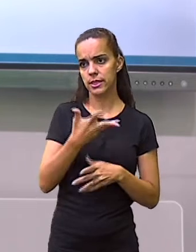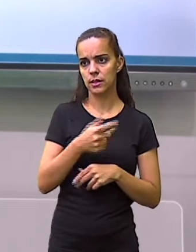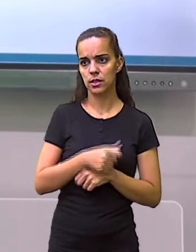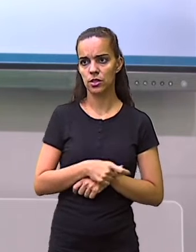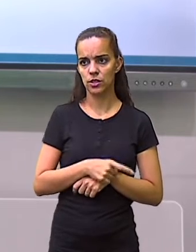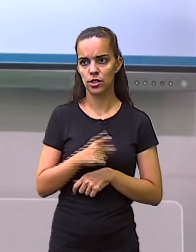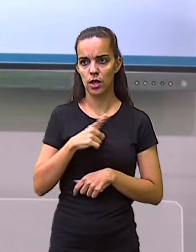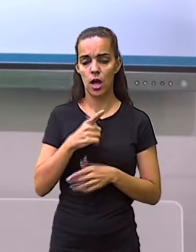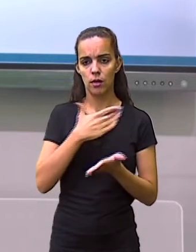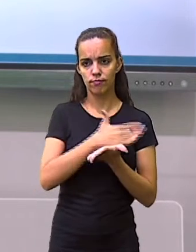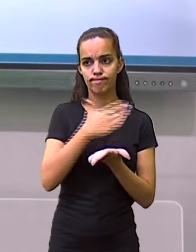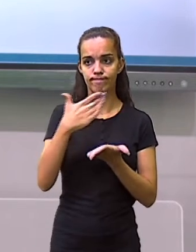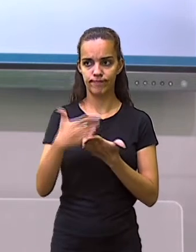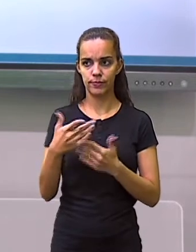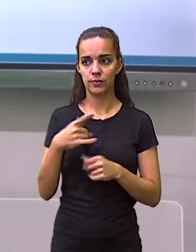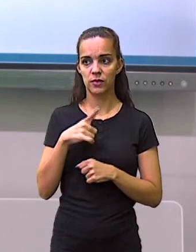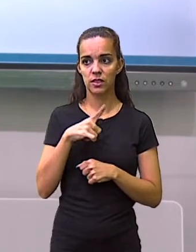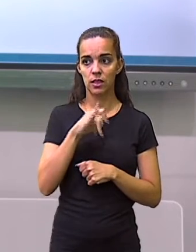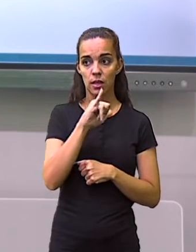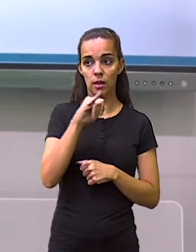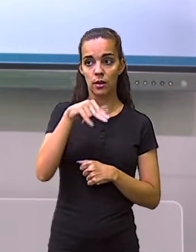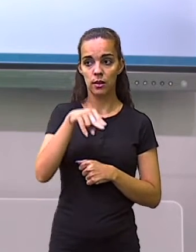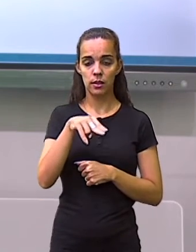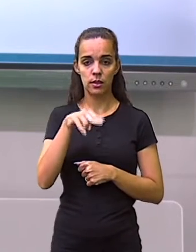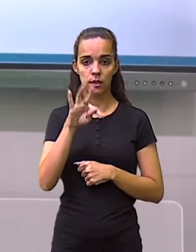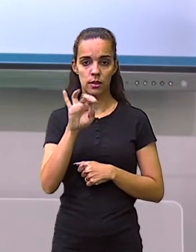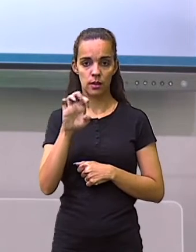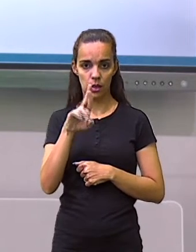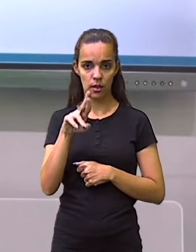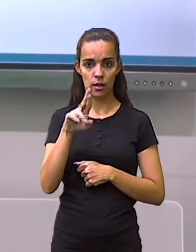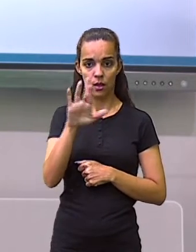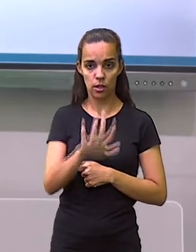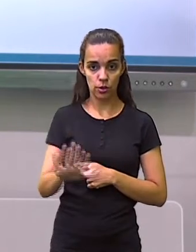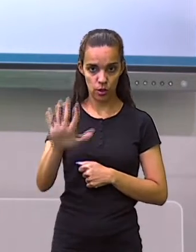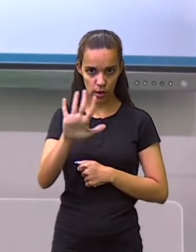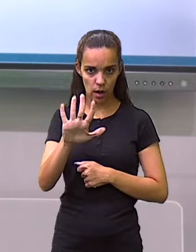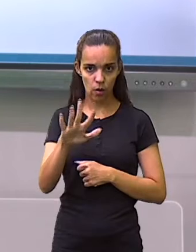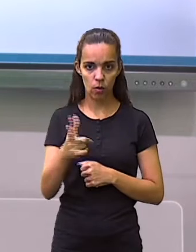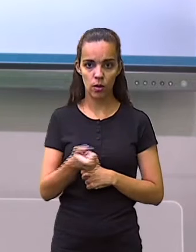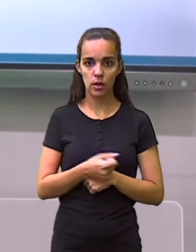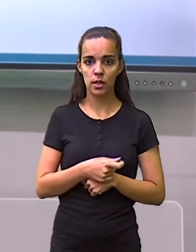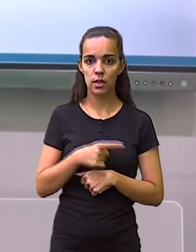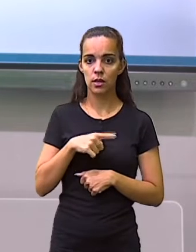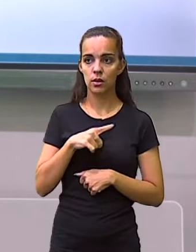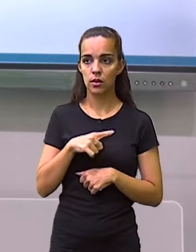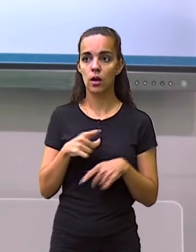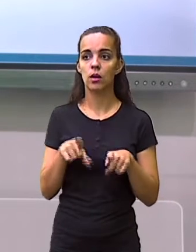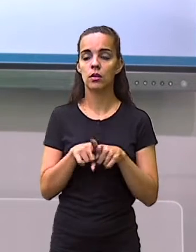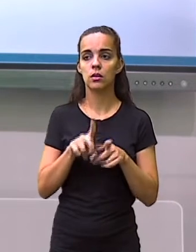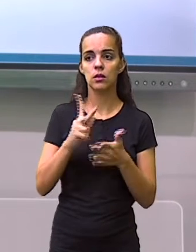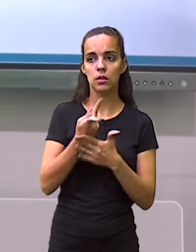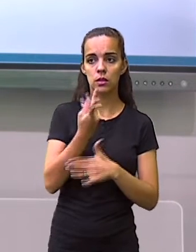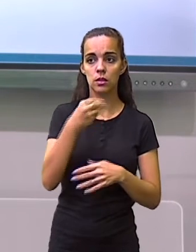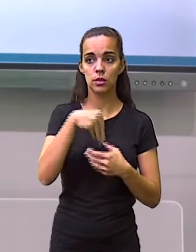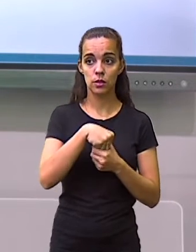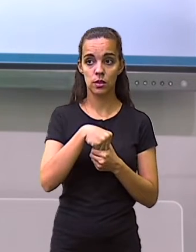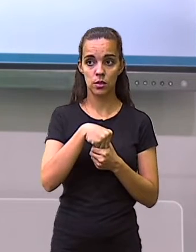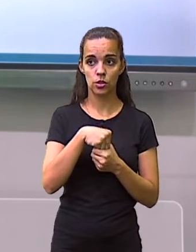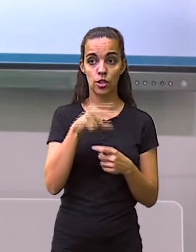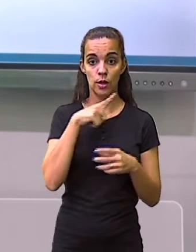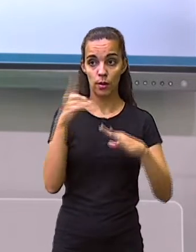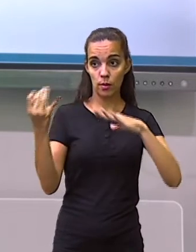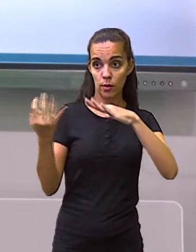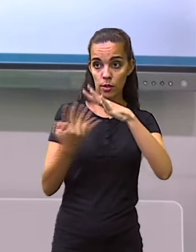subdividida em migração interregional, quando ocorre o deslocamento do